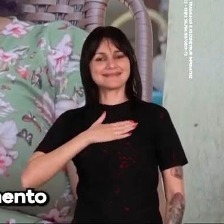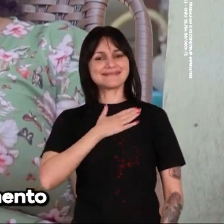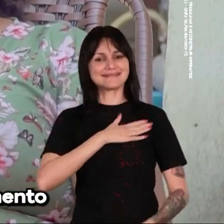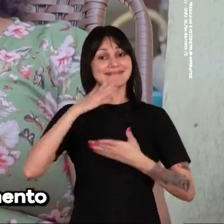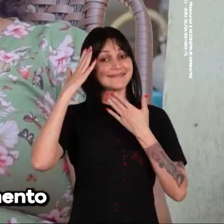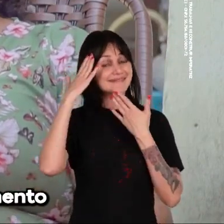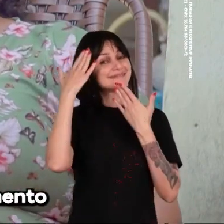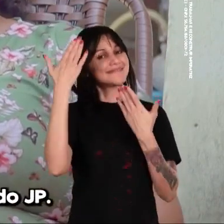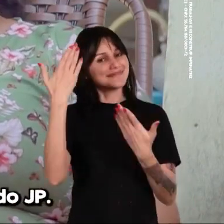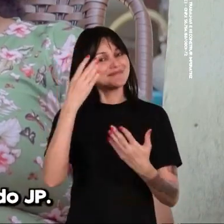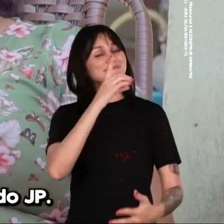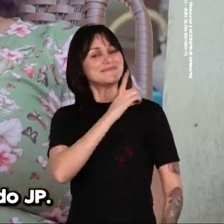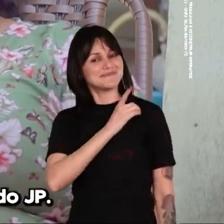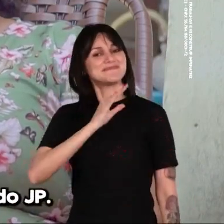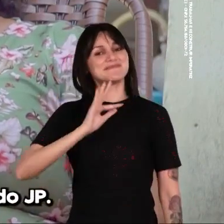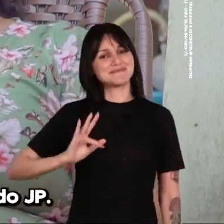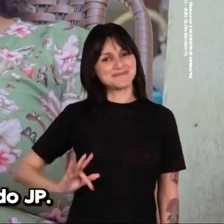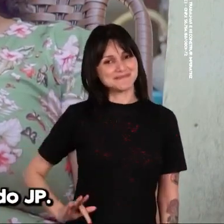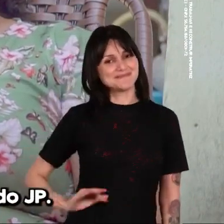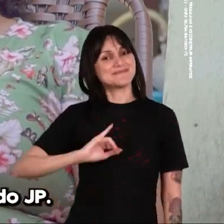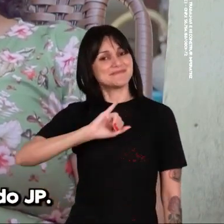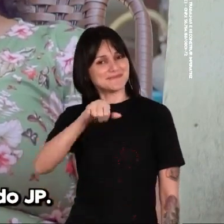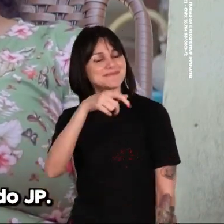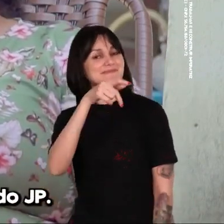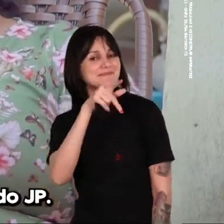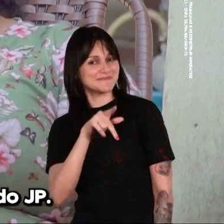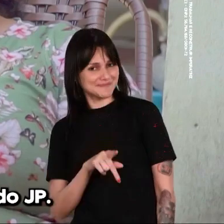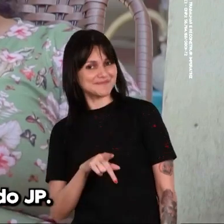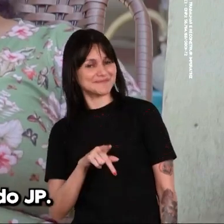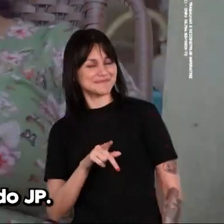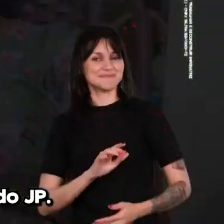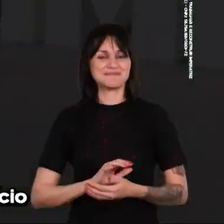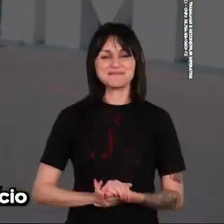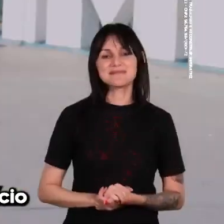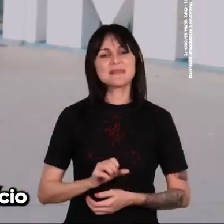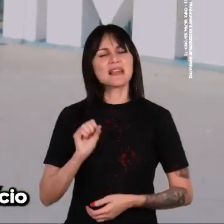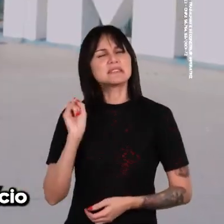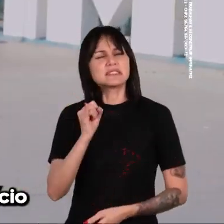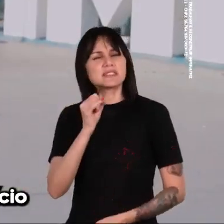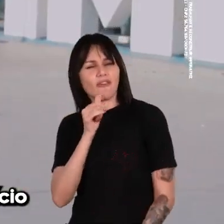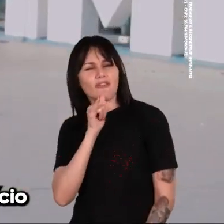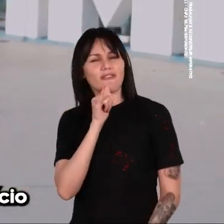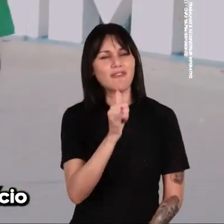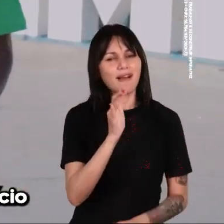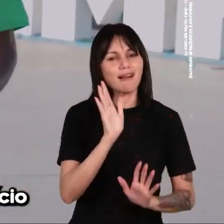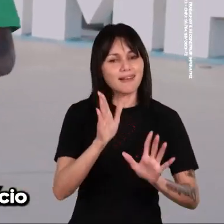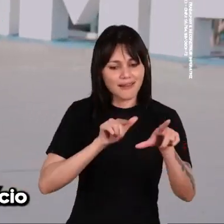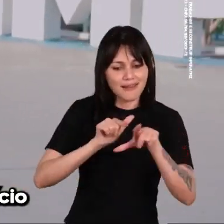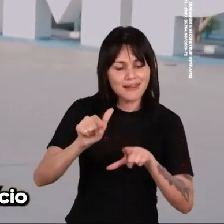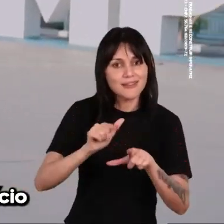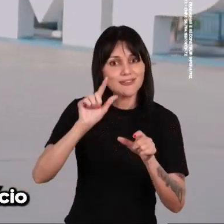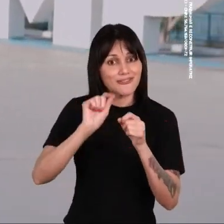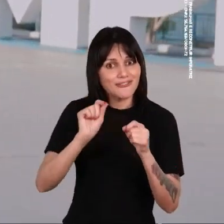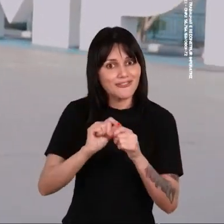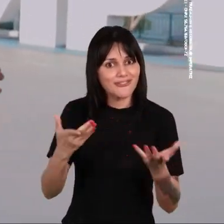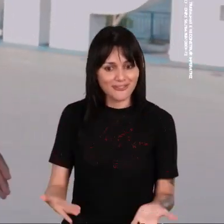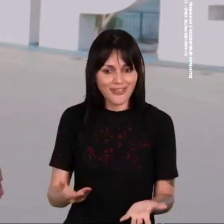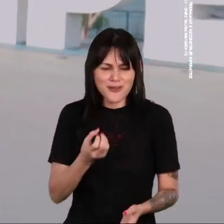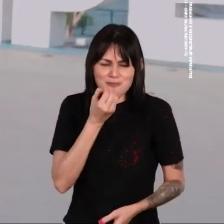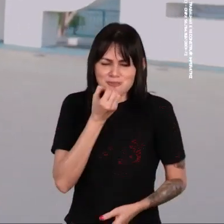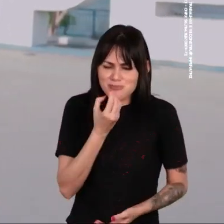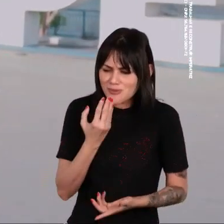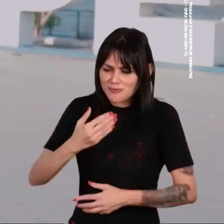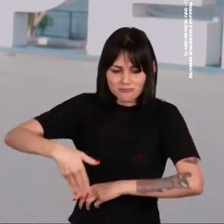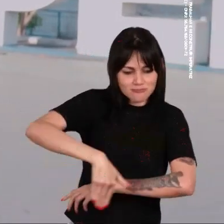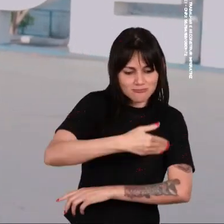agradecimento ao nosso deputado federal, José Valdo JP. Quando eu digo que fiz, o benefício está nas